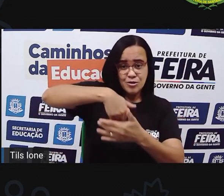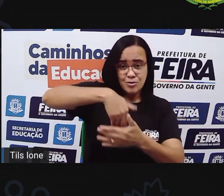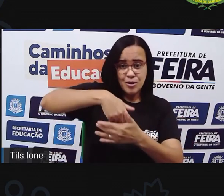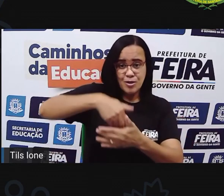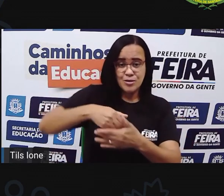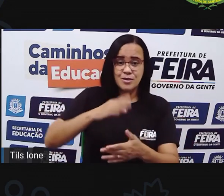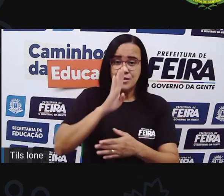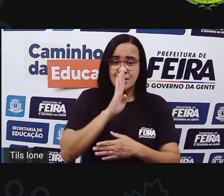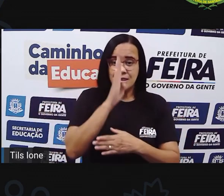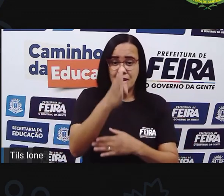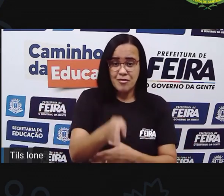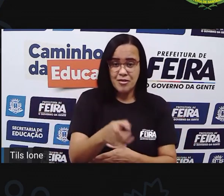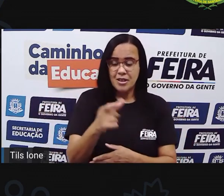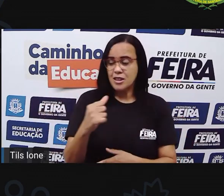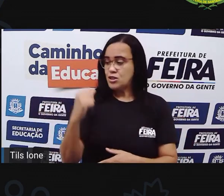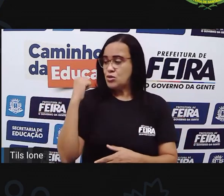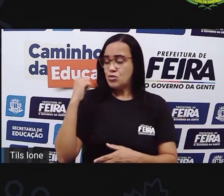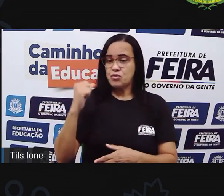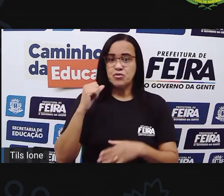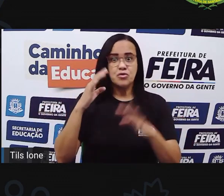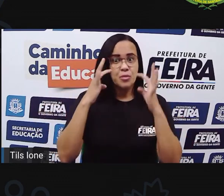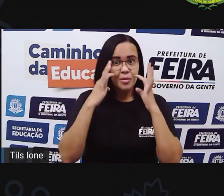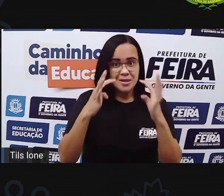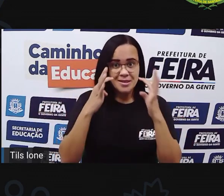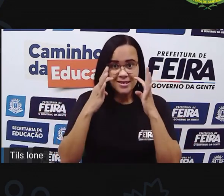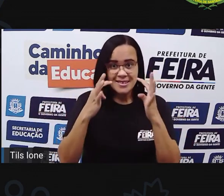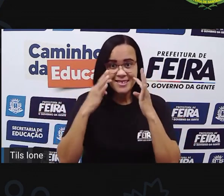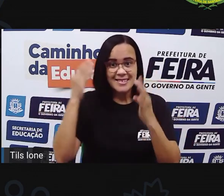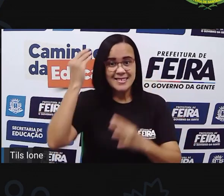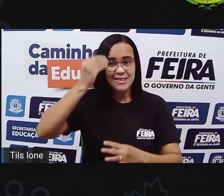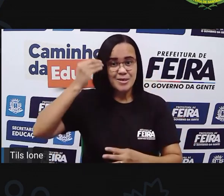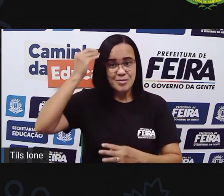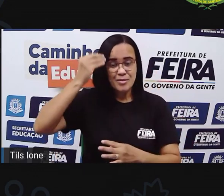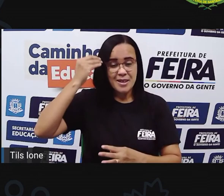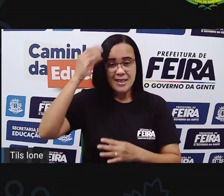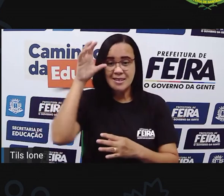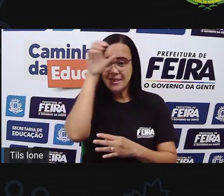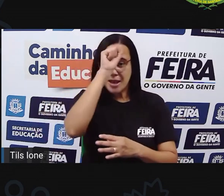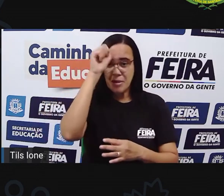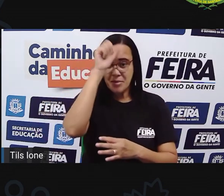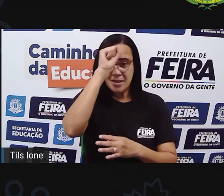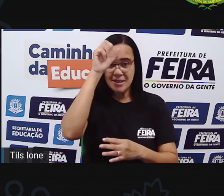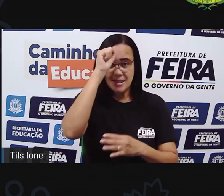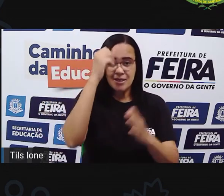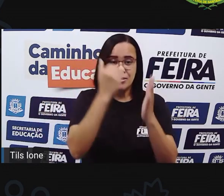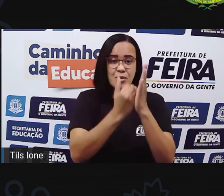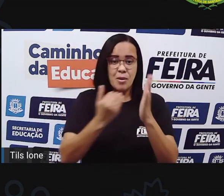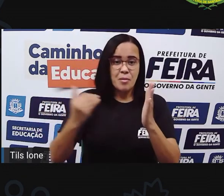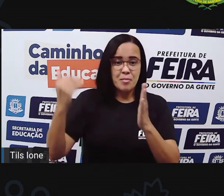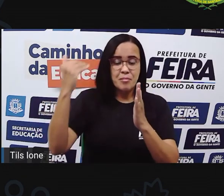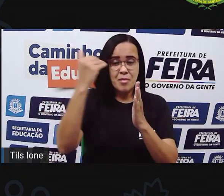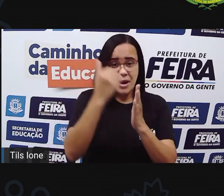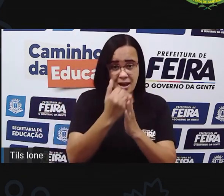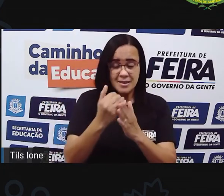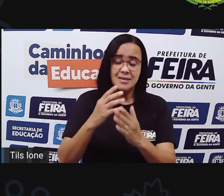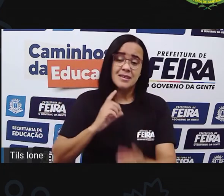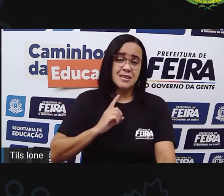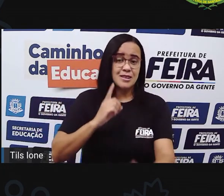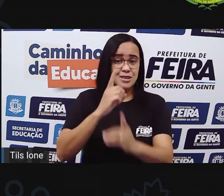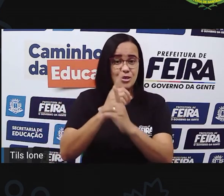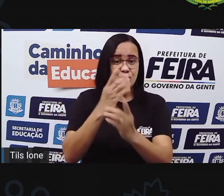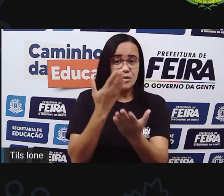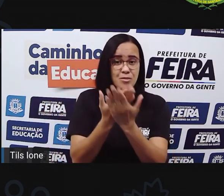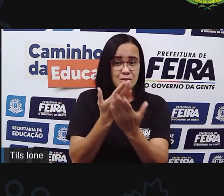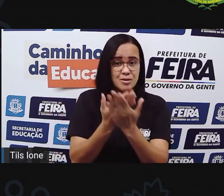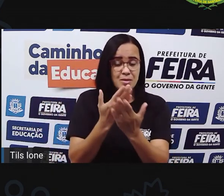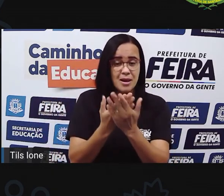aí observando, fazendo experiências, tá certo? E aprendendo cada vez mais. Então, nós nos vemos na próxima aula. Um